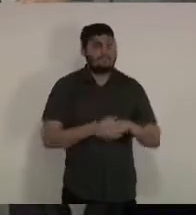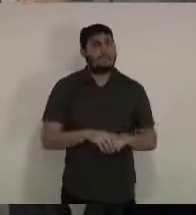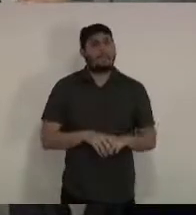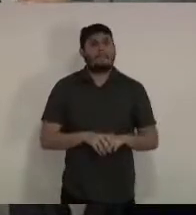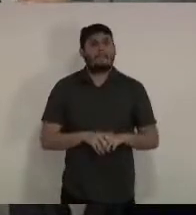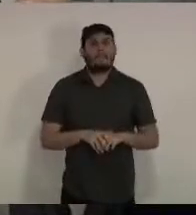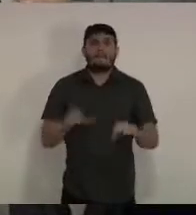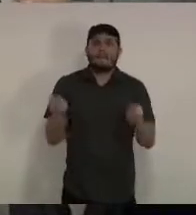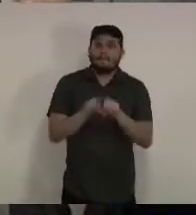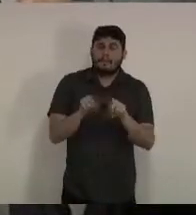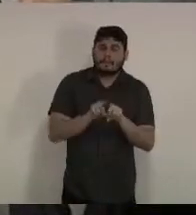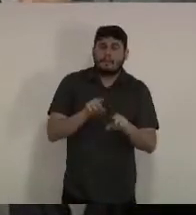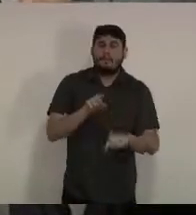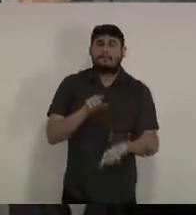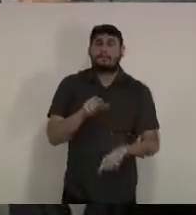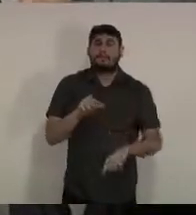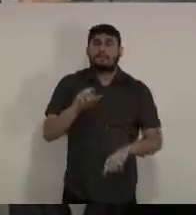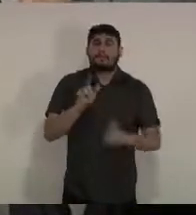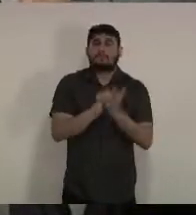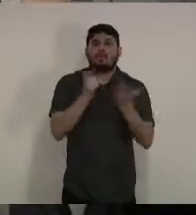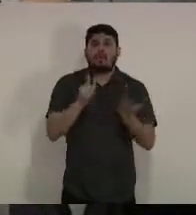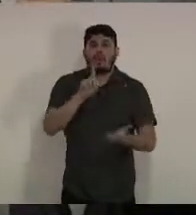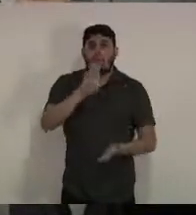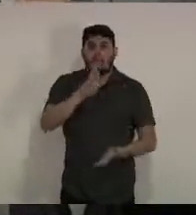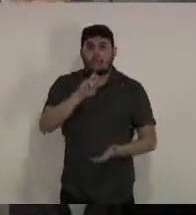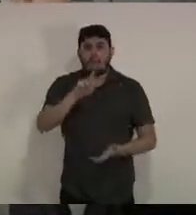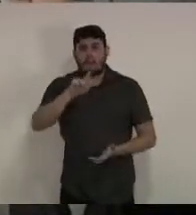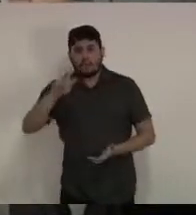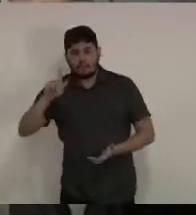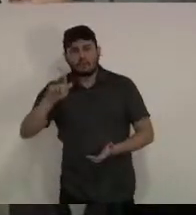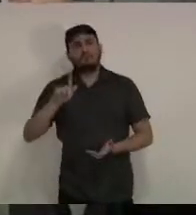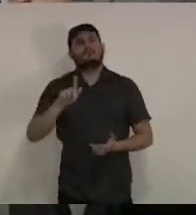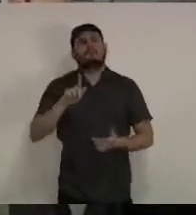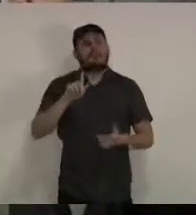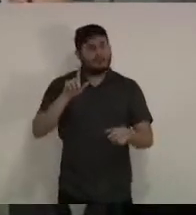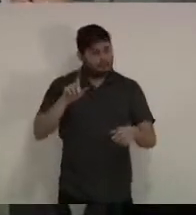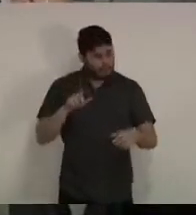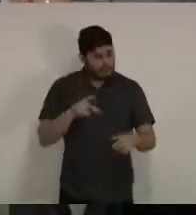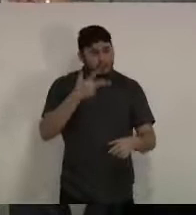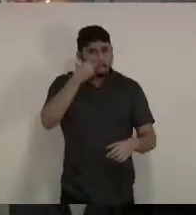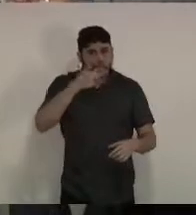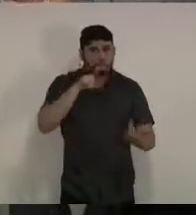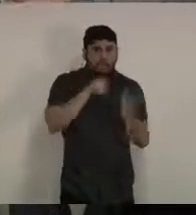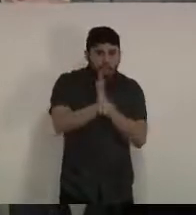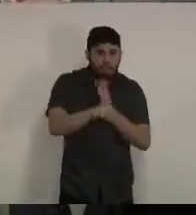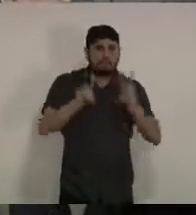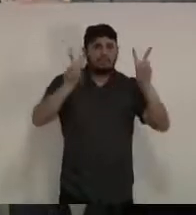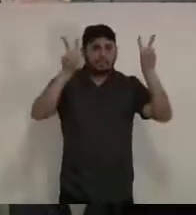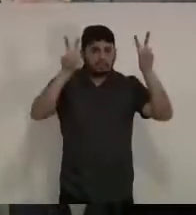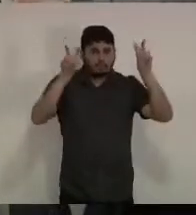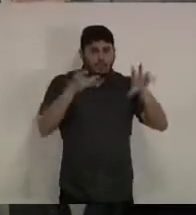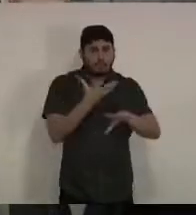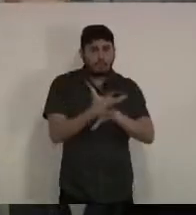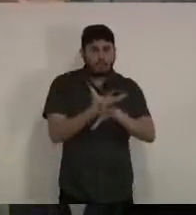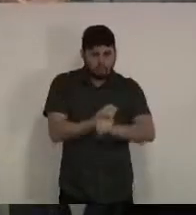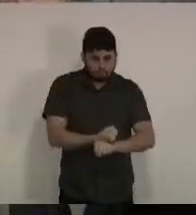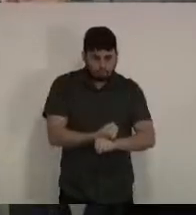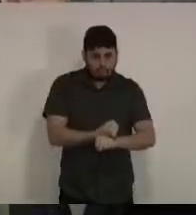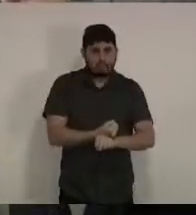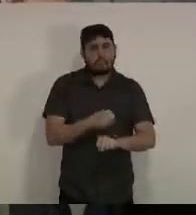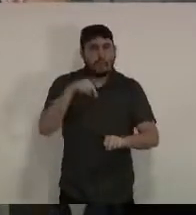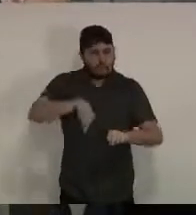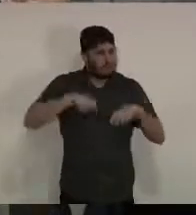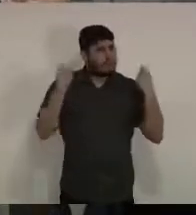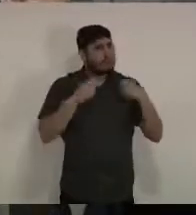mesma pergunta se Caruaru terá lockdown a TV Jornal diante do aumento de pessoas nas ruas pode haver lockdown em Caruaru